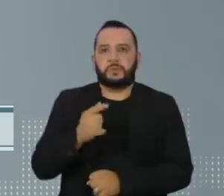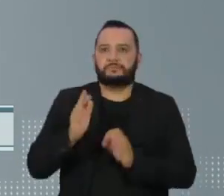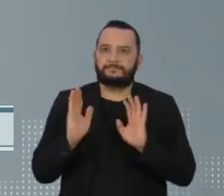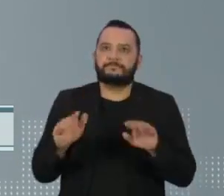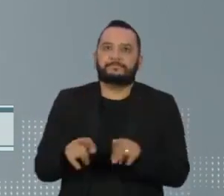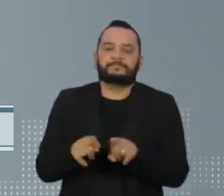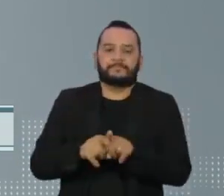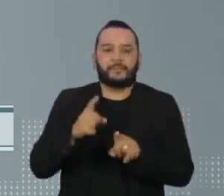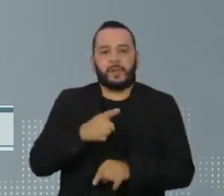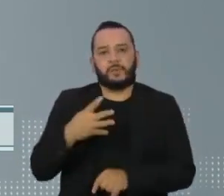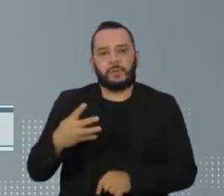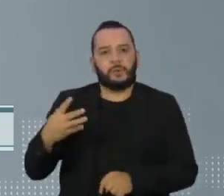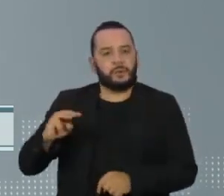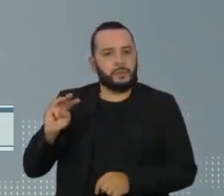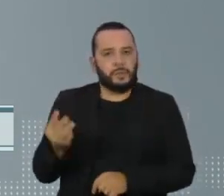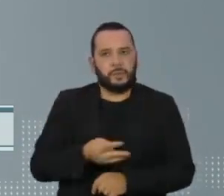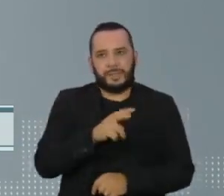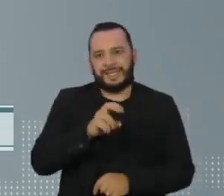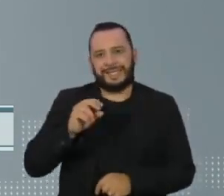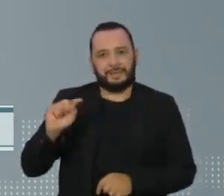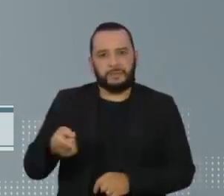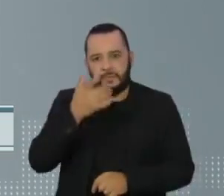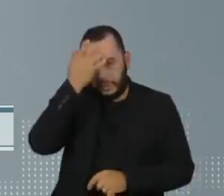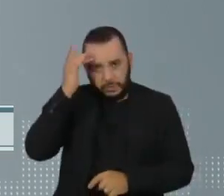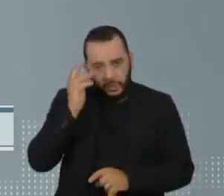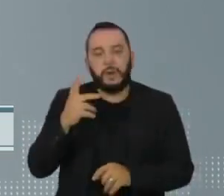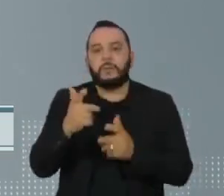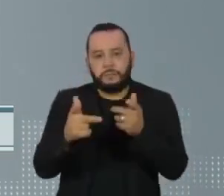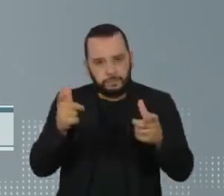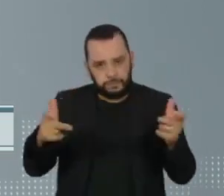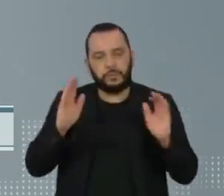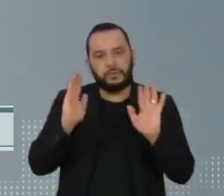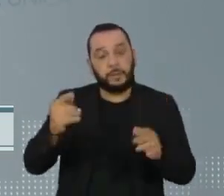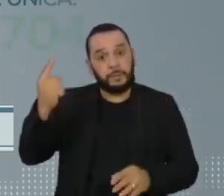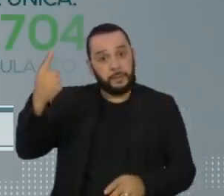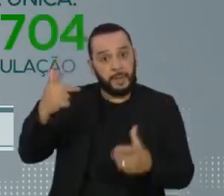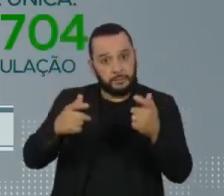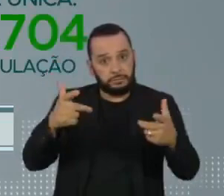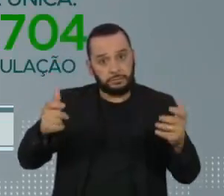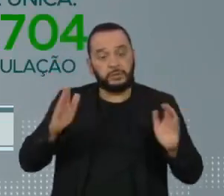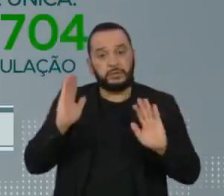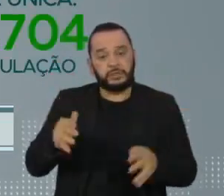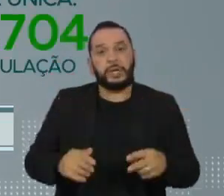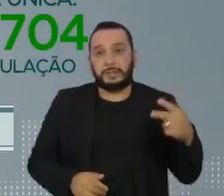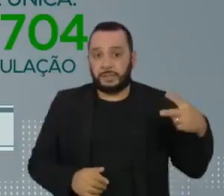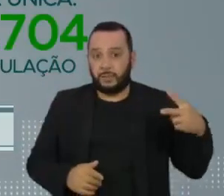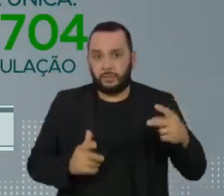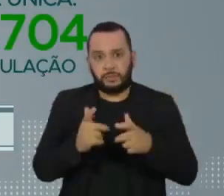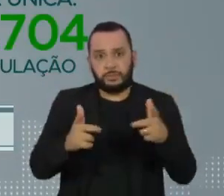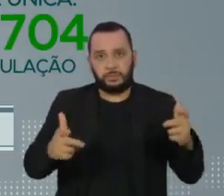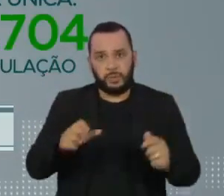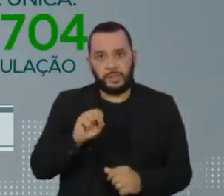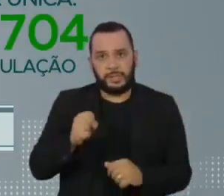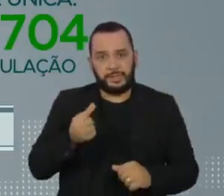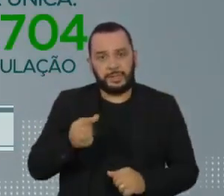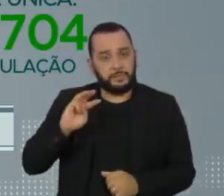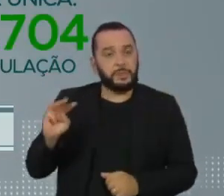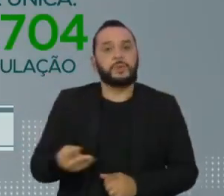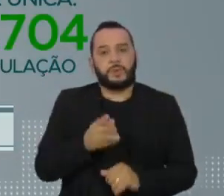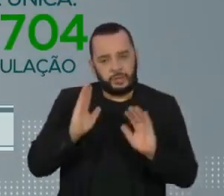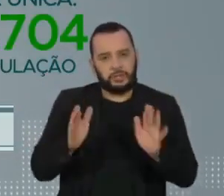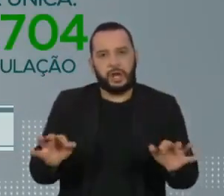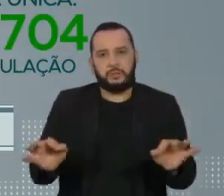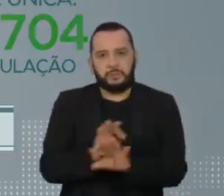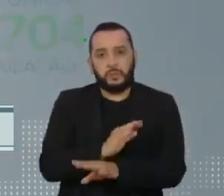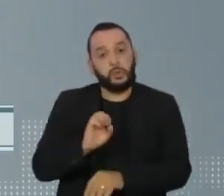Mais de 144 milhões e 500 mil pessoas foram vacinadas com a primeira dose e quase 86 milhões e 700 mil com a